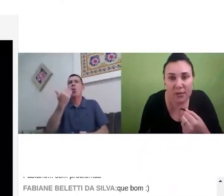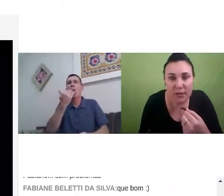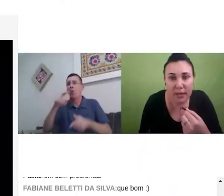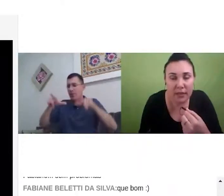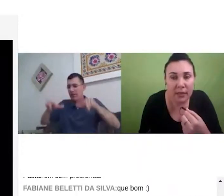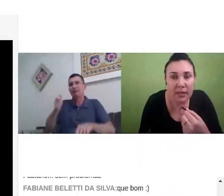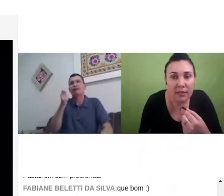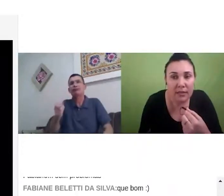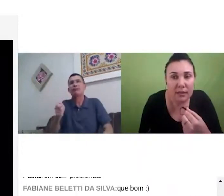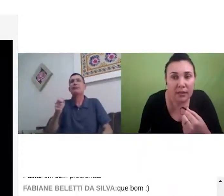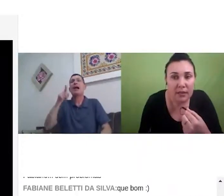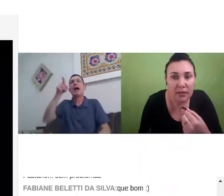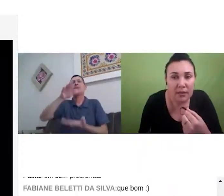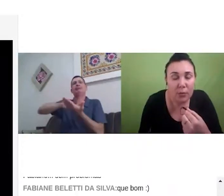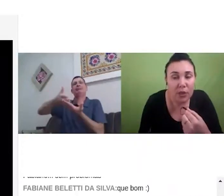acesso, né,